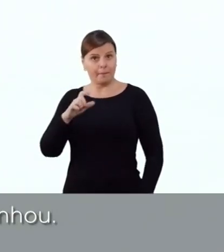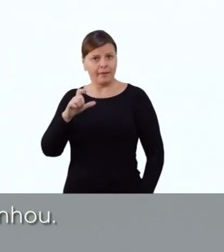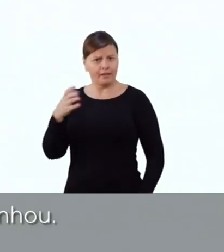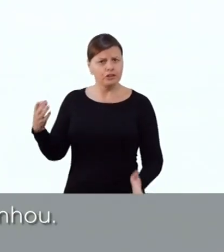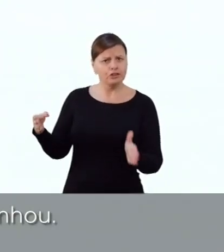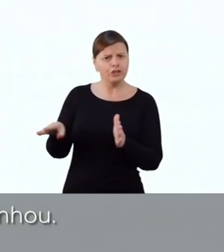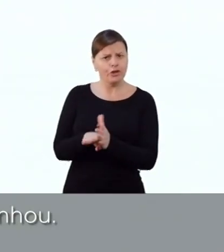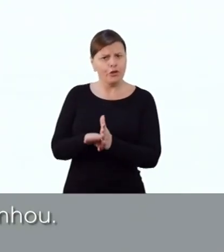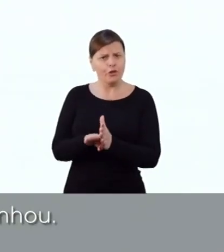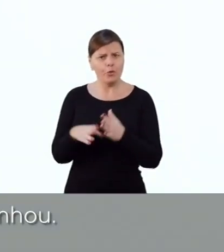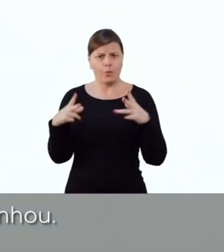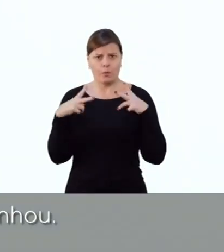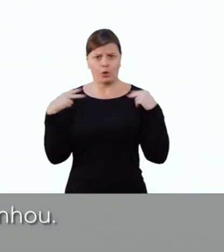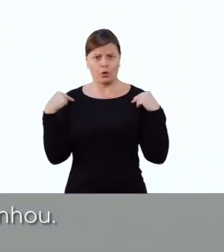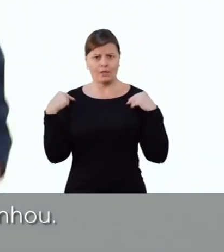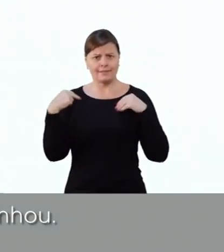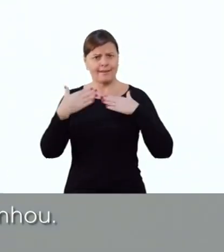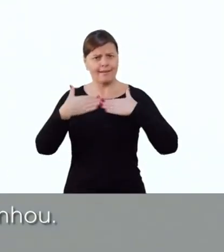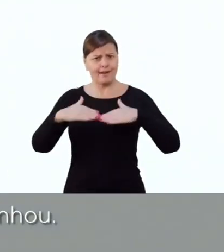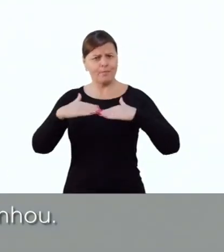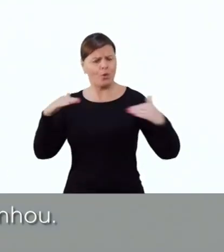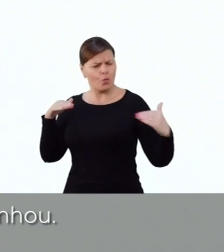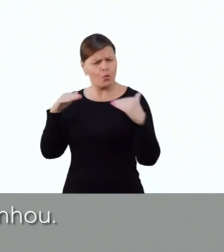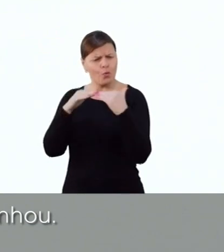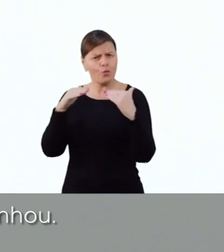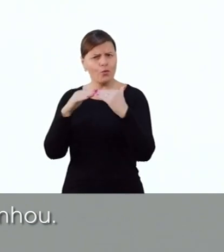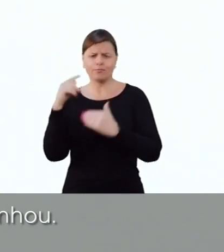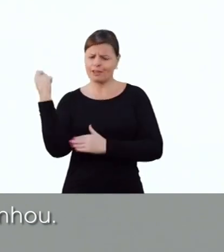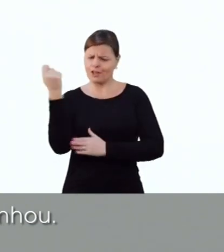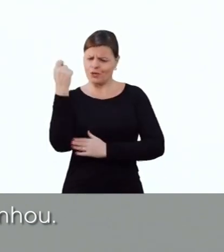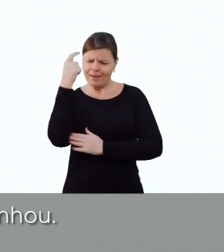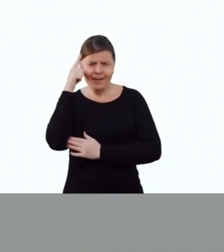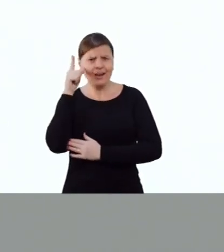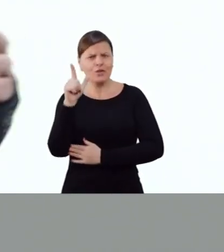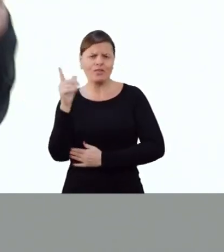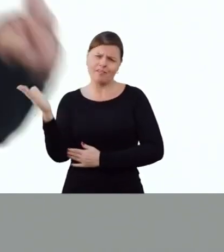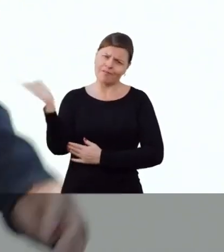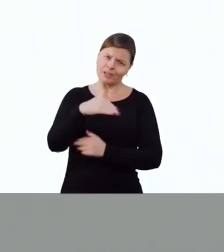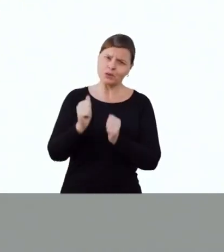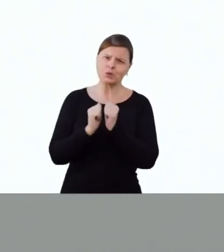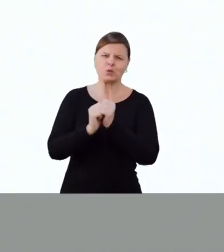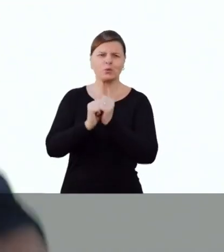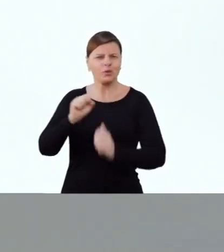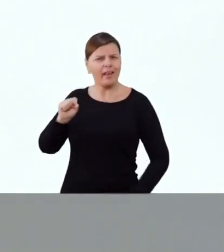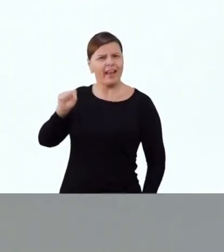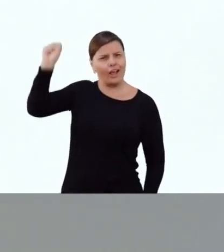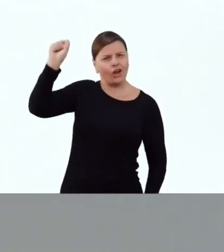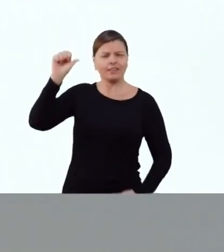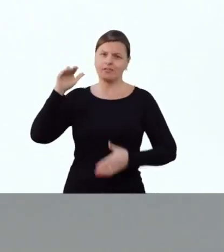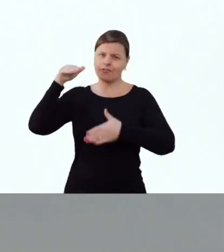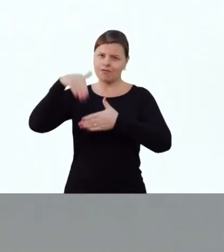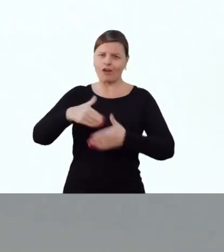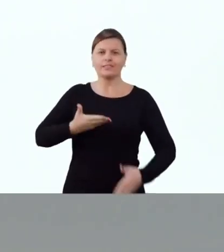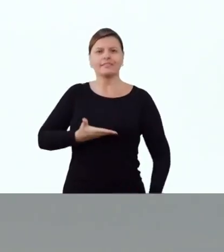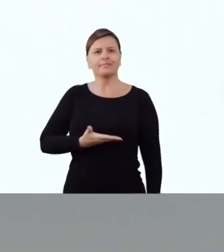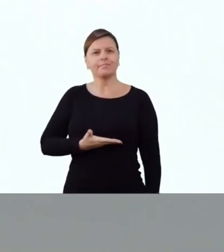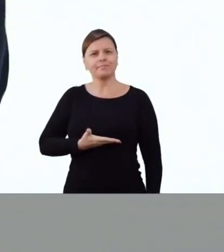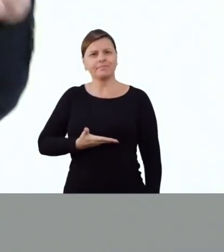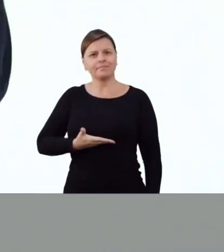Pelé chegou. Caminhoneiro concordou. O Rio Grande ganhou. Vamos juntos, meus heróis. Votem